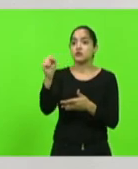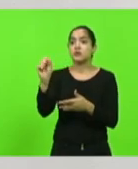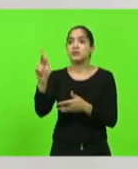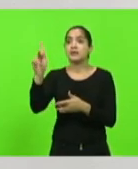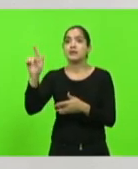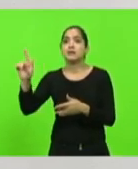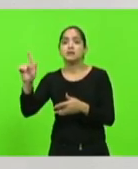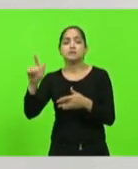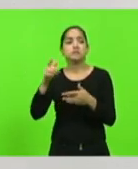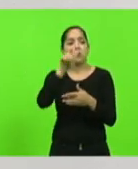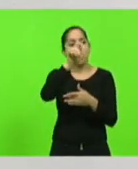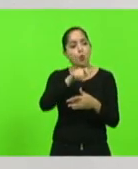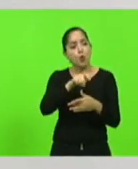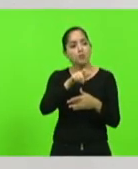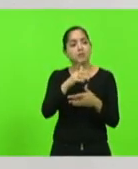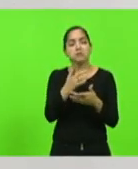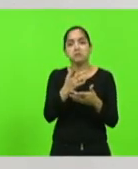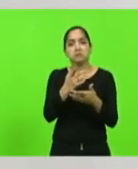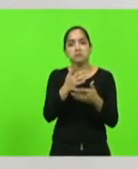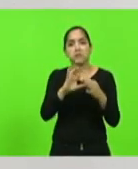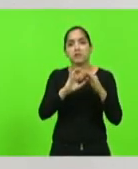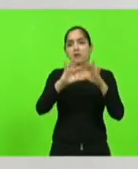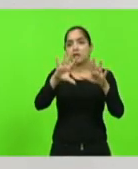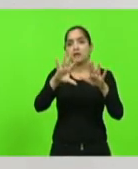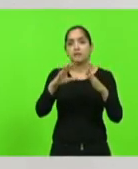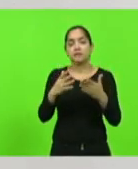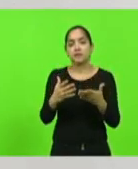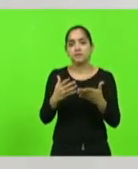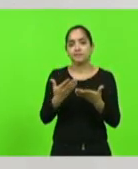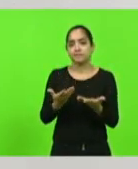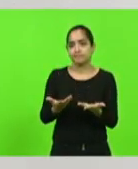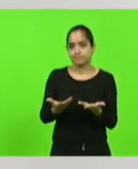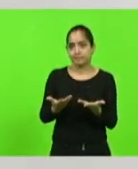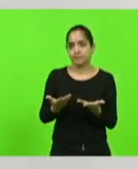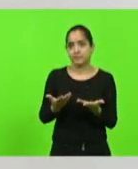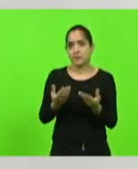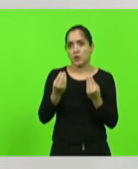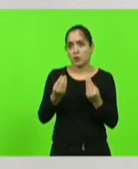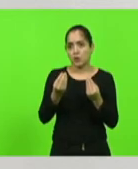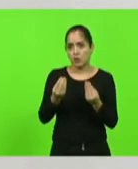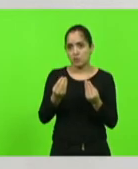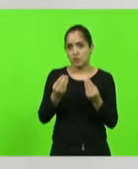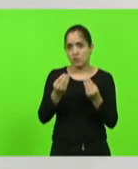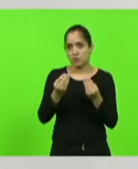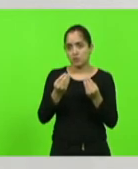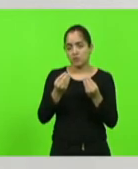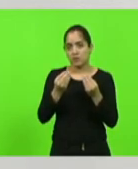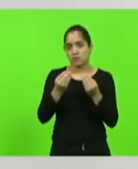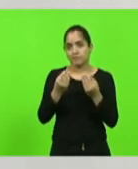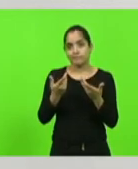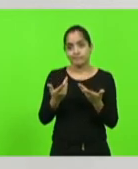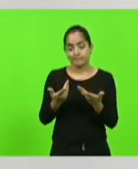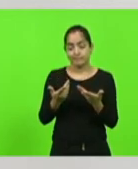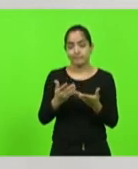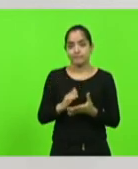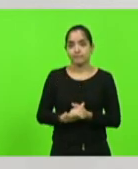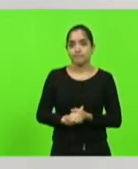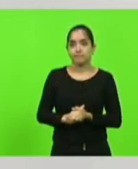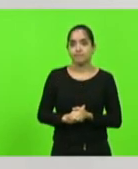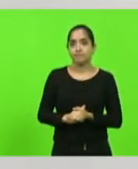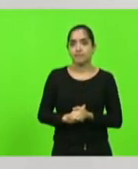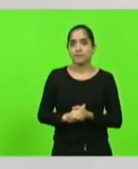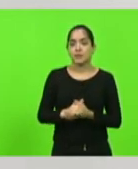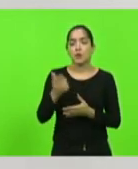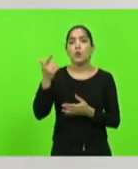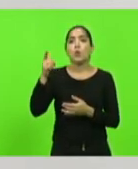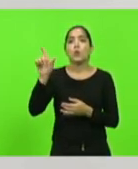é solto, porque não oferece risco, vai responder em liberdade. Então, de sacanagem, de piada, com a nossa cara. O